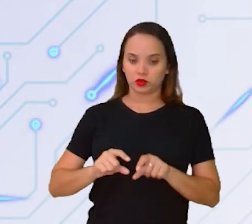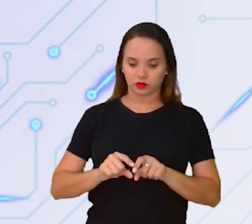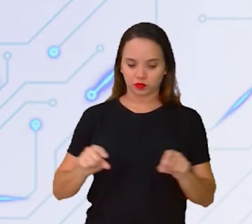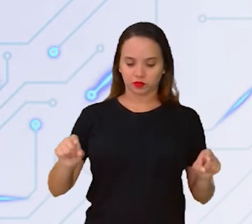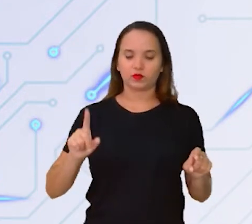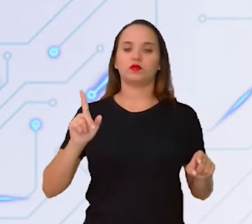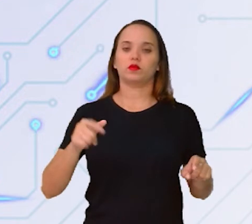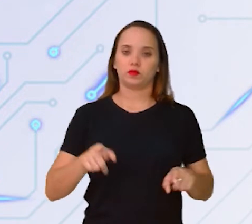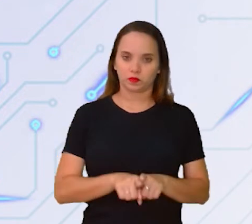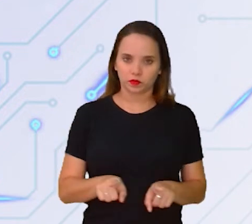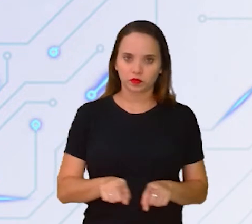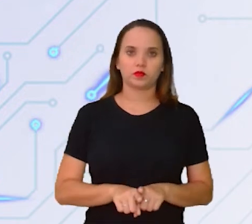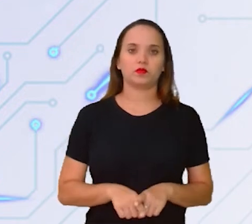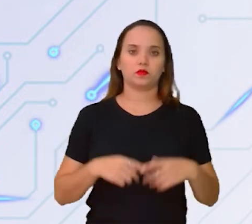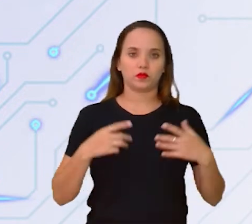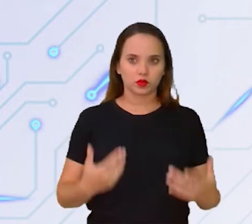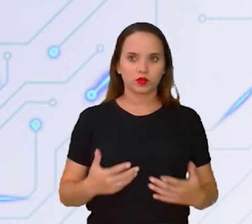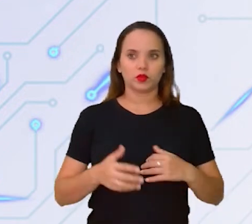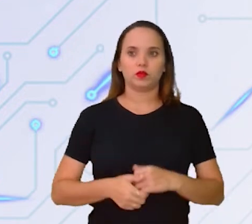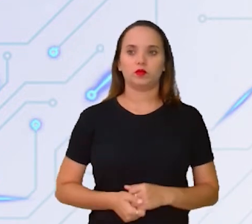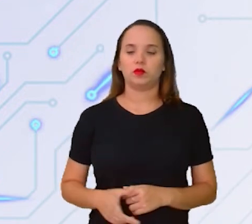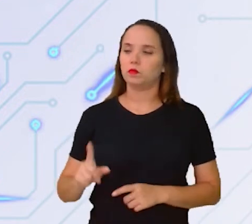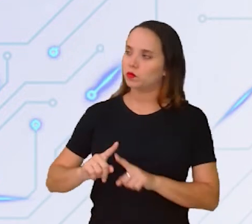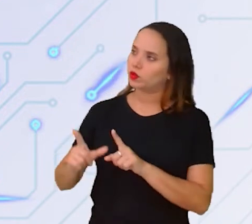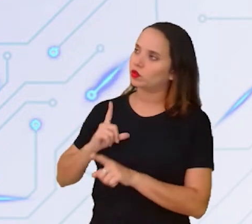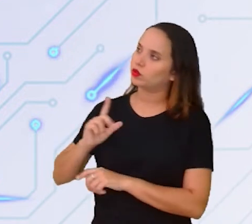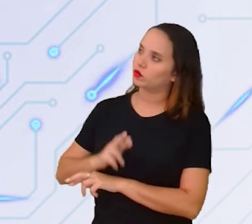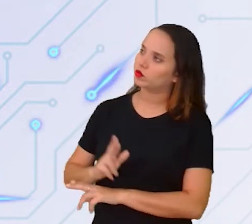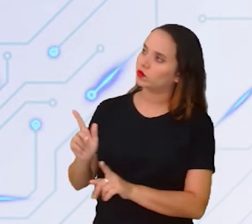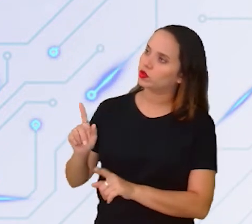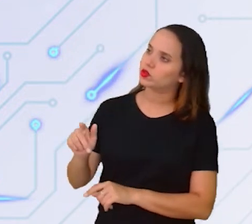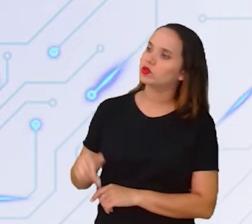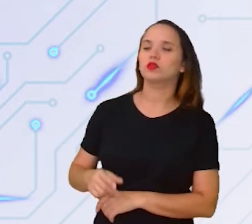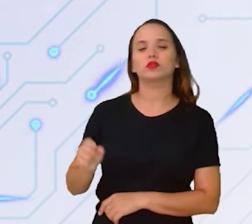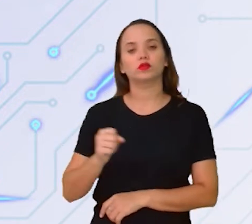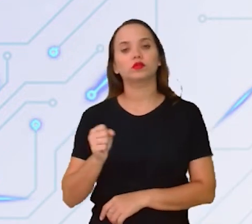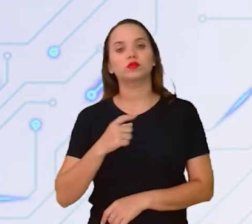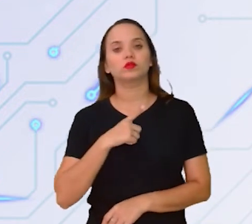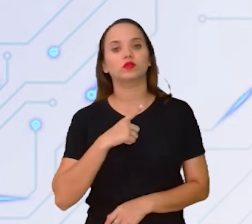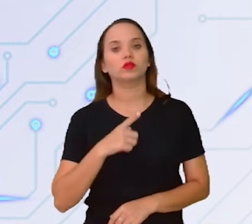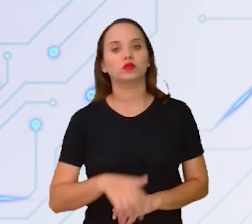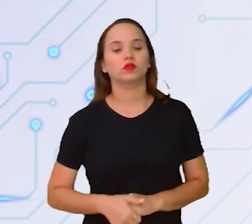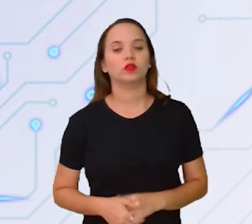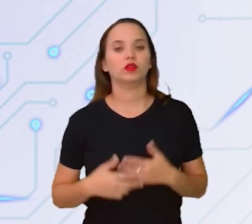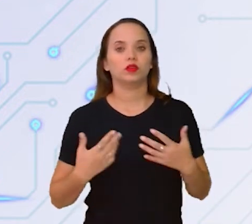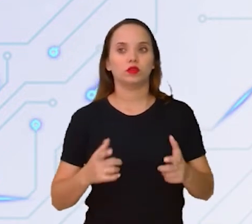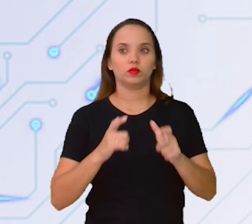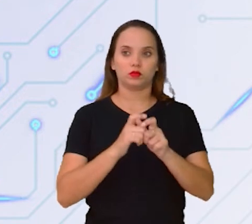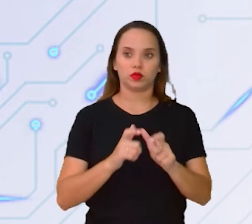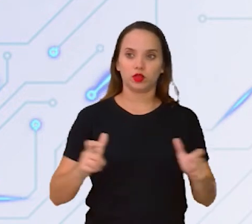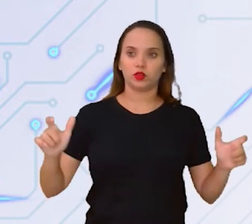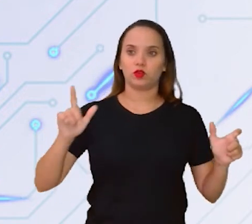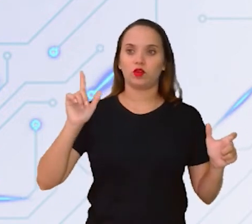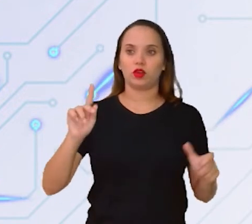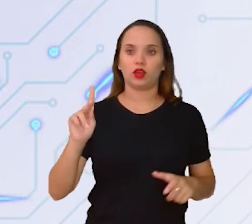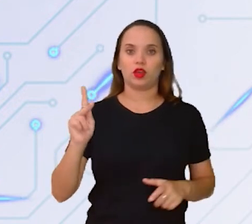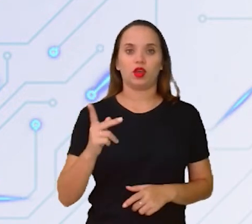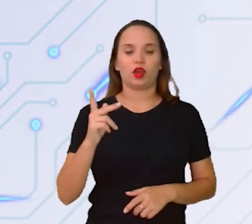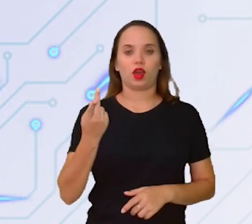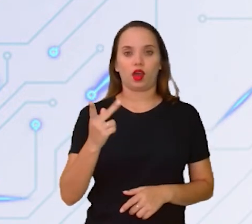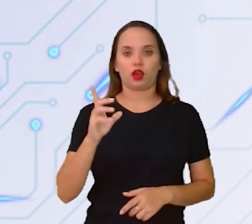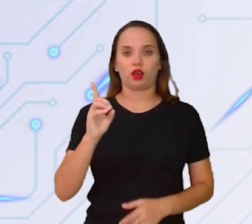também é memória. Então, vai Tem uma diferença por aí, Exatamente, né? Ou seja, aquele maiorzinho ali é o que a gente chama de HD,